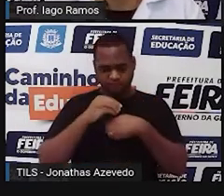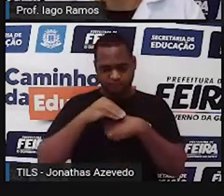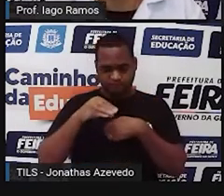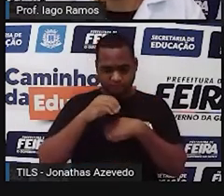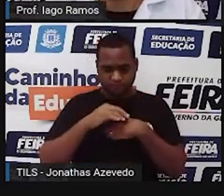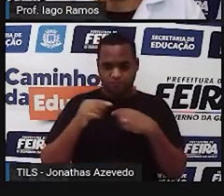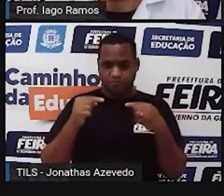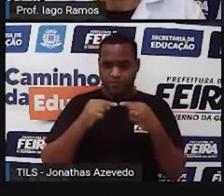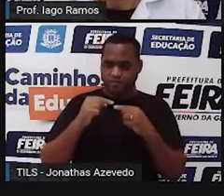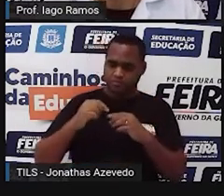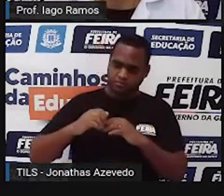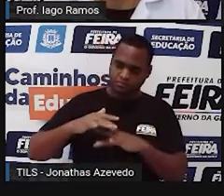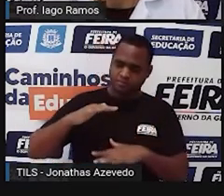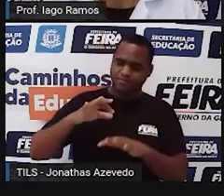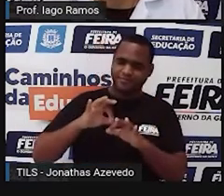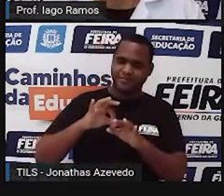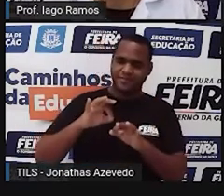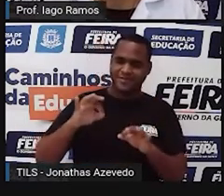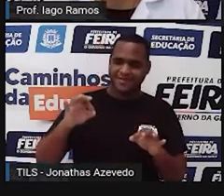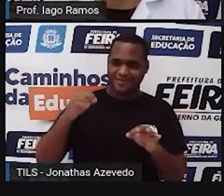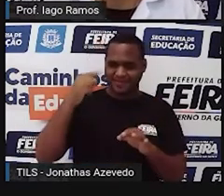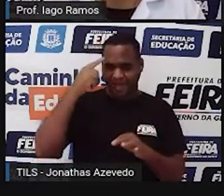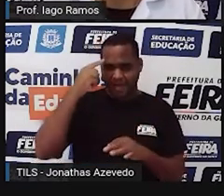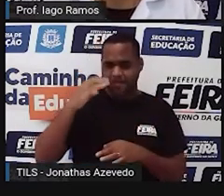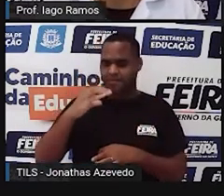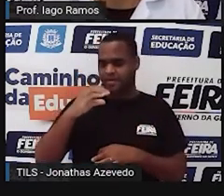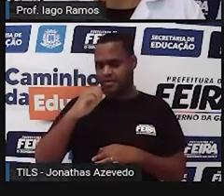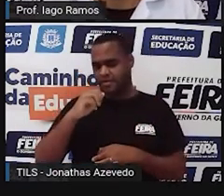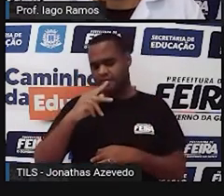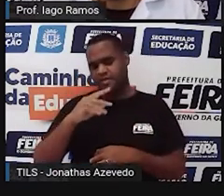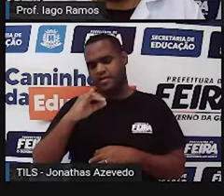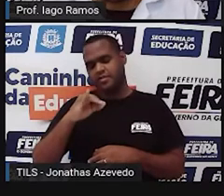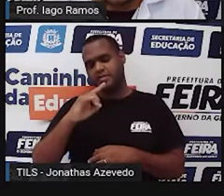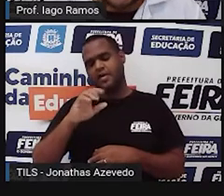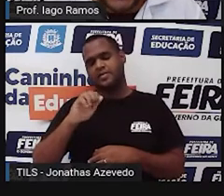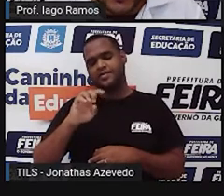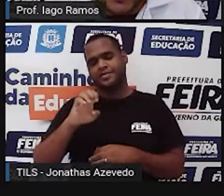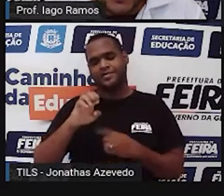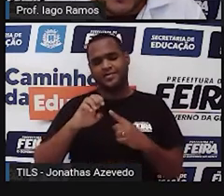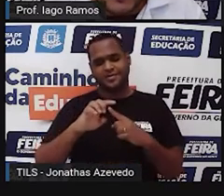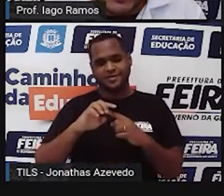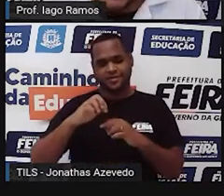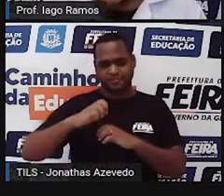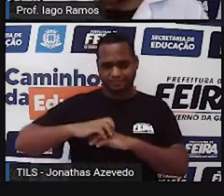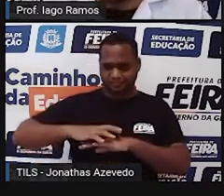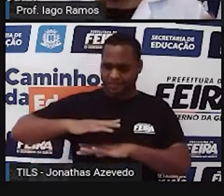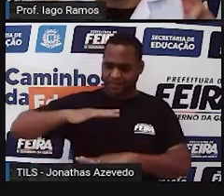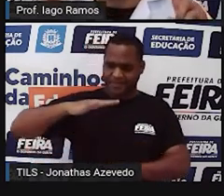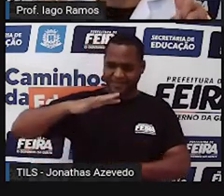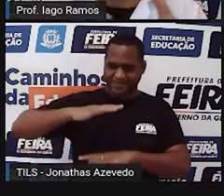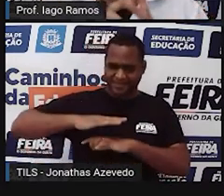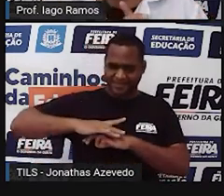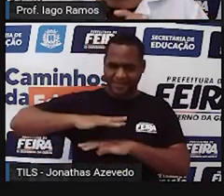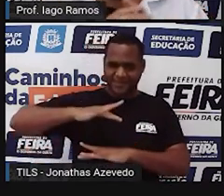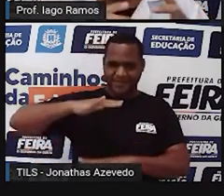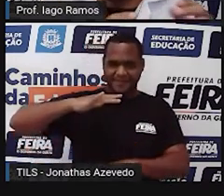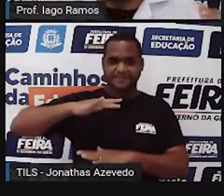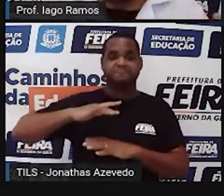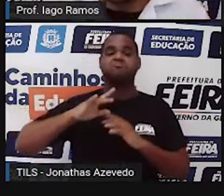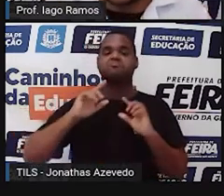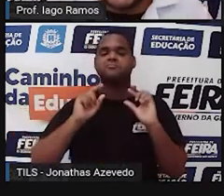tipo de medida que é chamada de capacidade, ok? Só uma coisinha aqui,